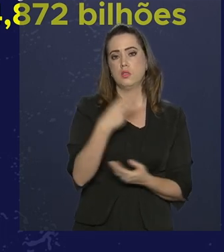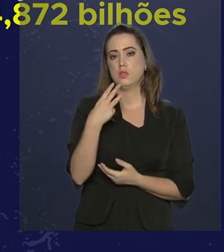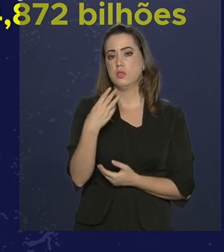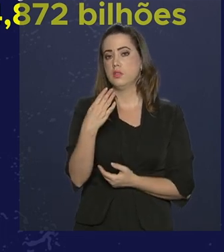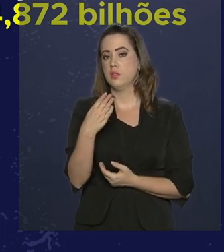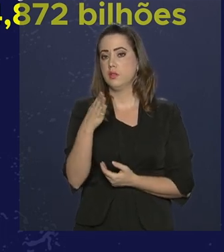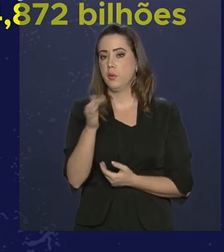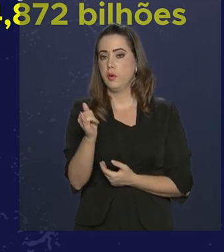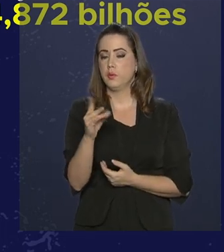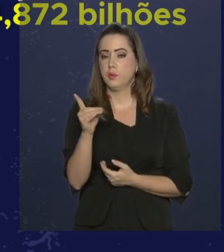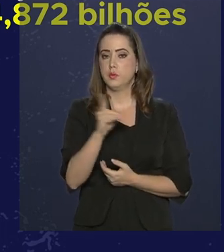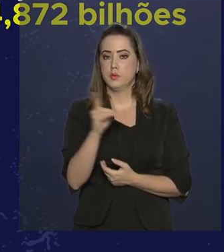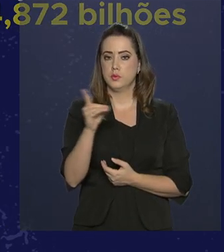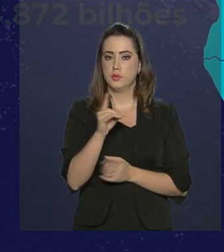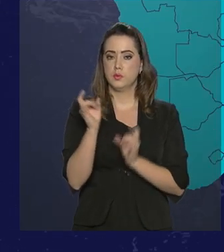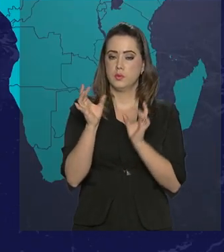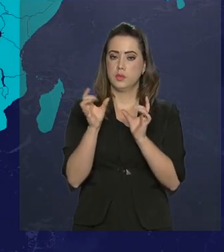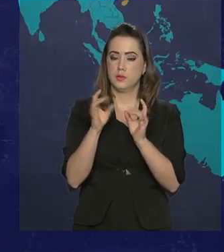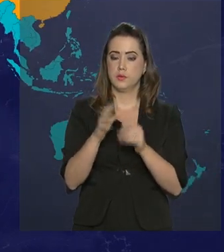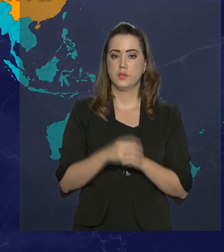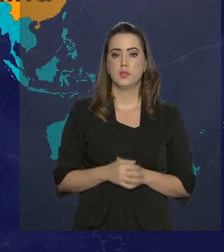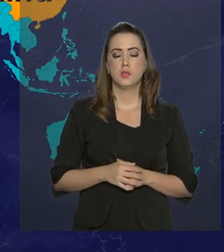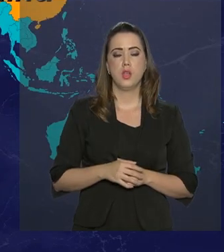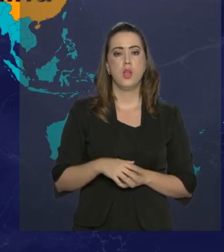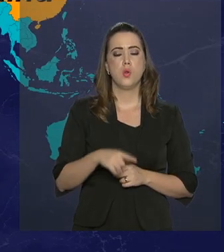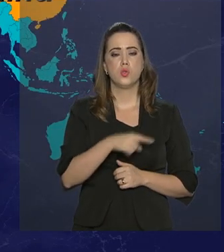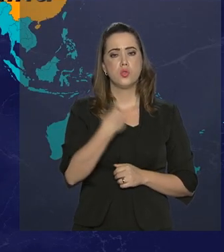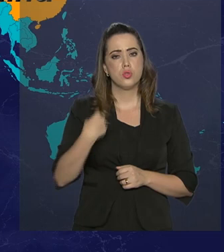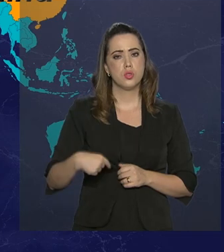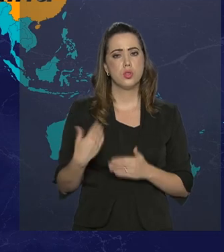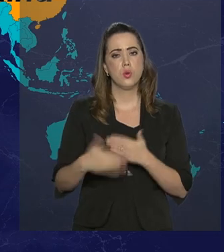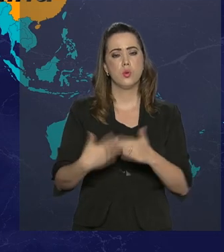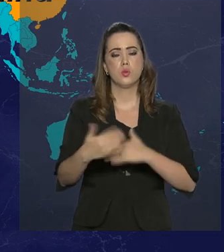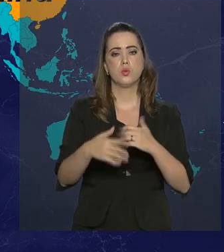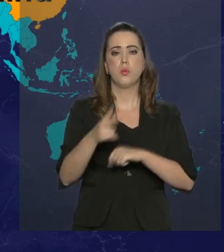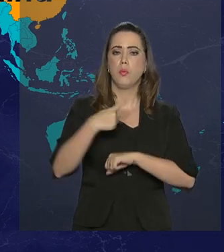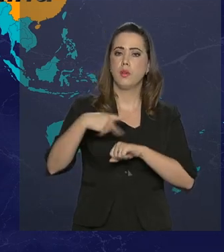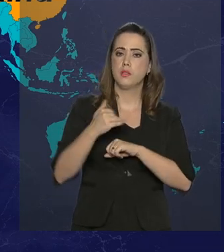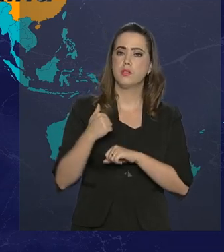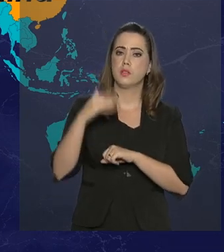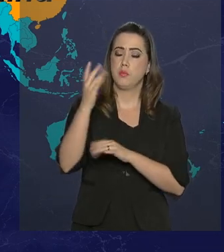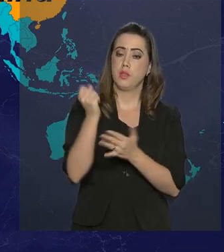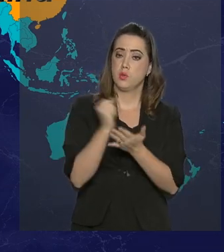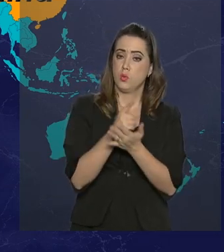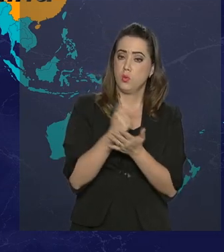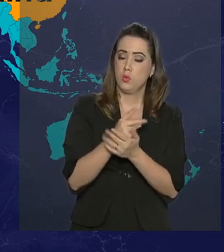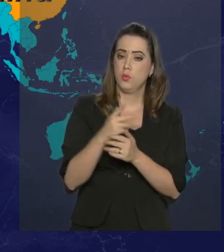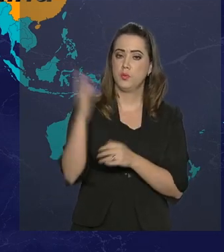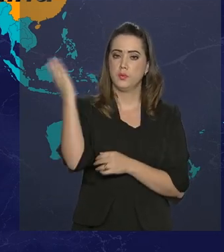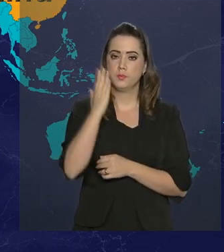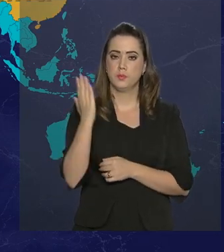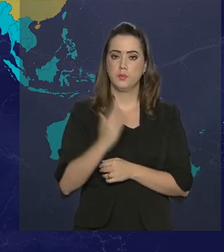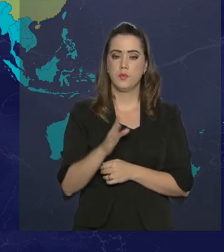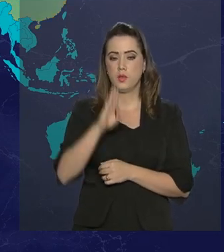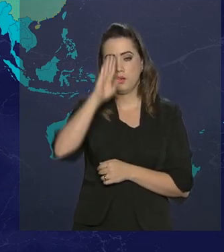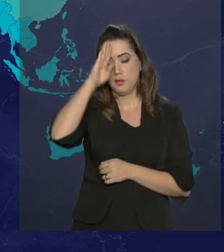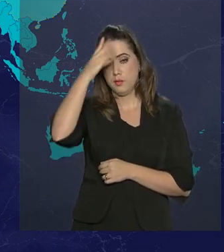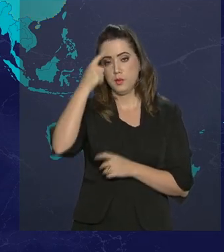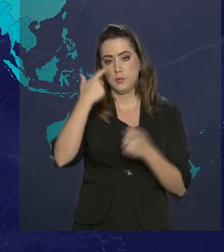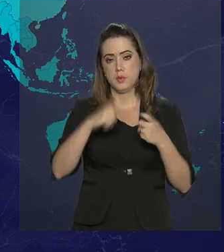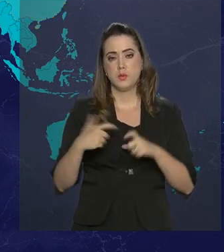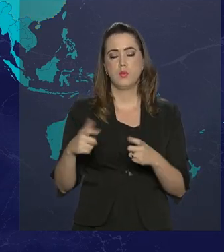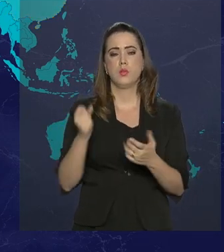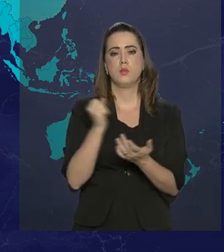bilhões de dólares com as exportações. China continua sendo o país que mais compra do Brasil. Na lista de principais